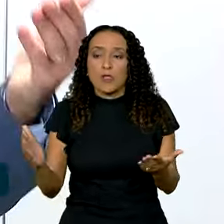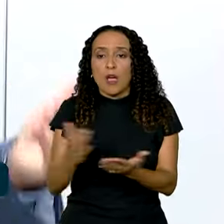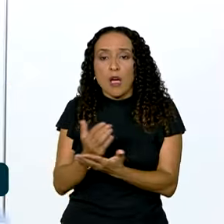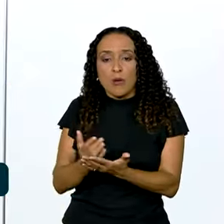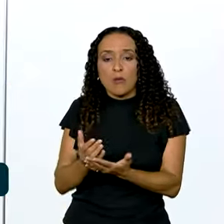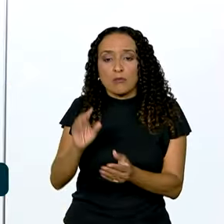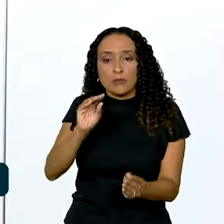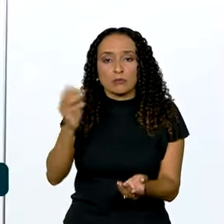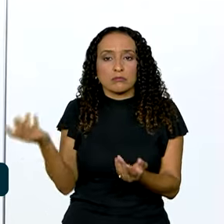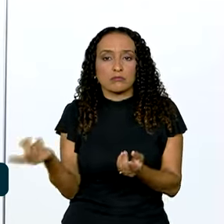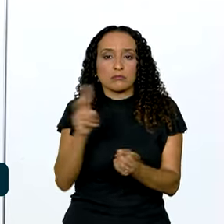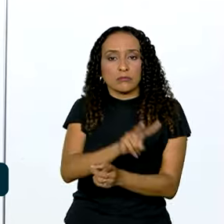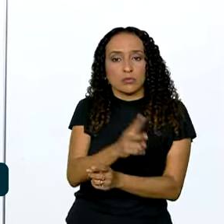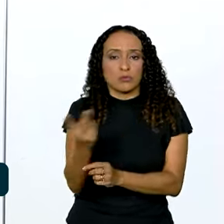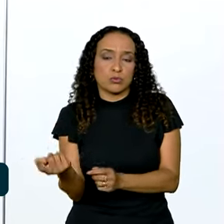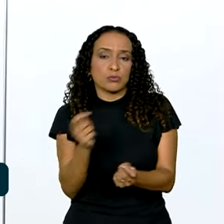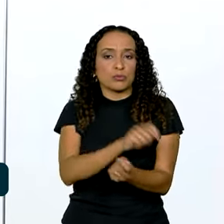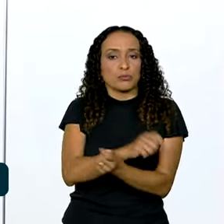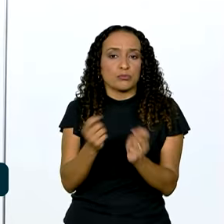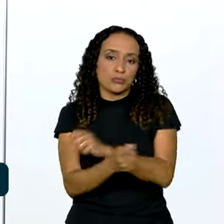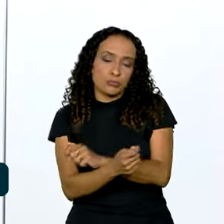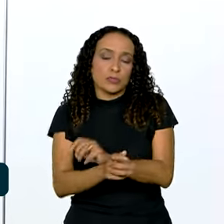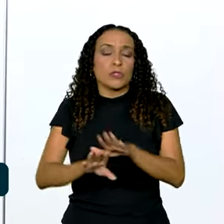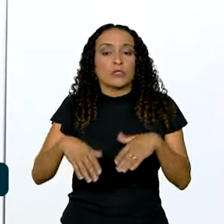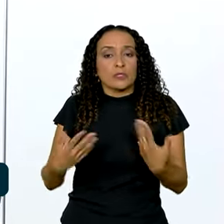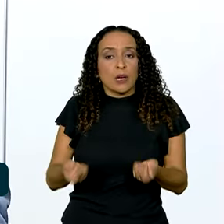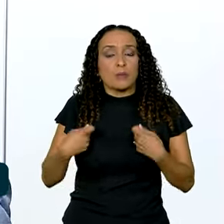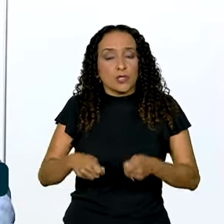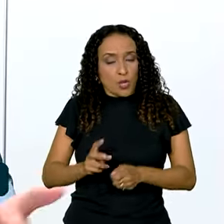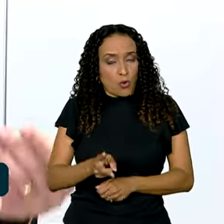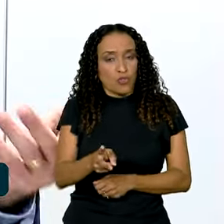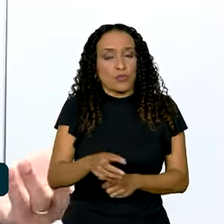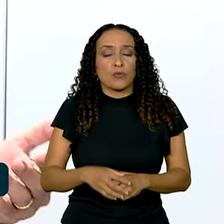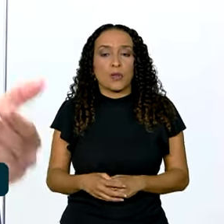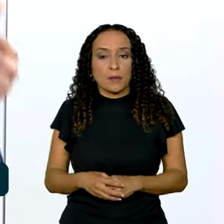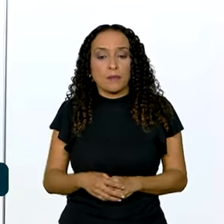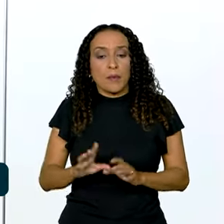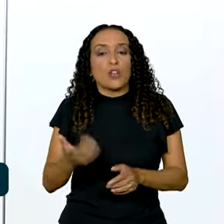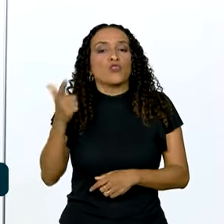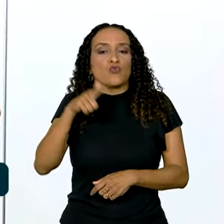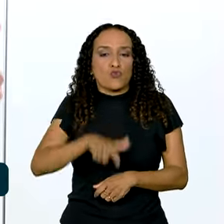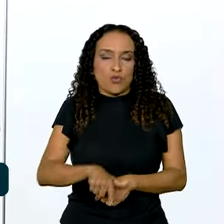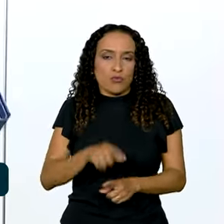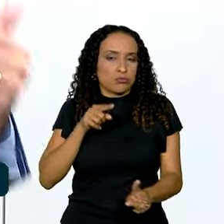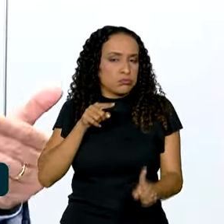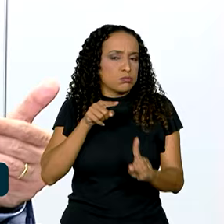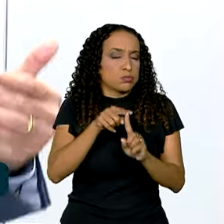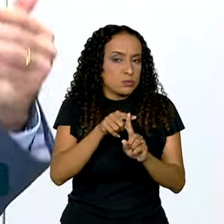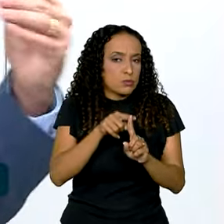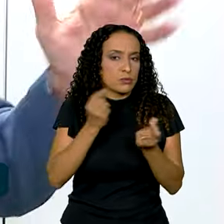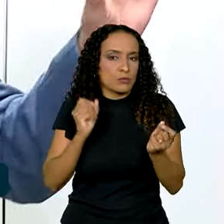foi compensada com outra, e nós temos que continuar assim. Mas, de novo, a meta,